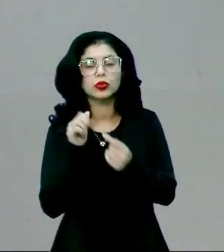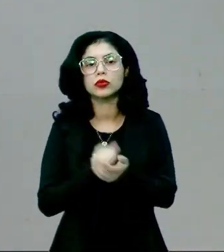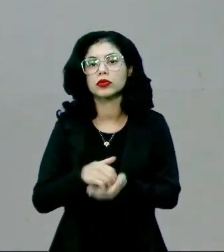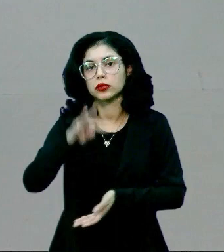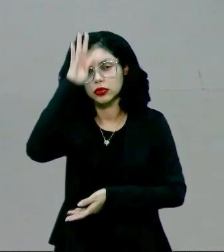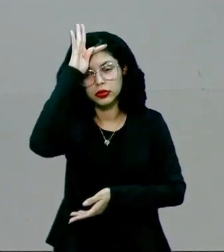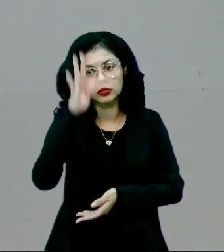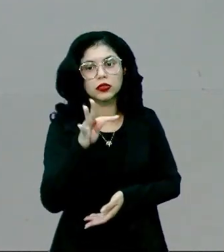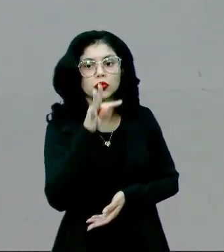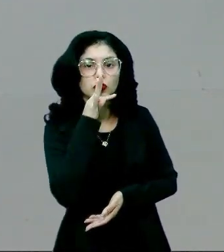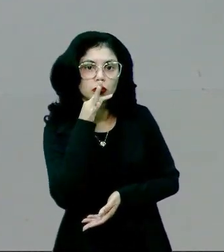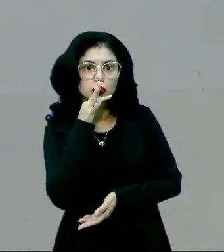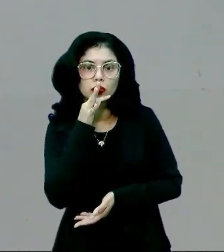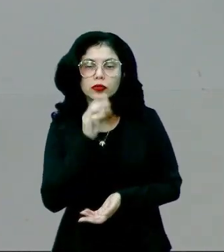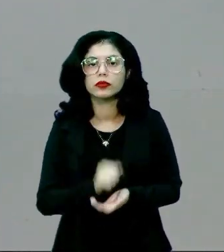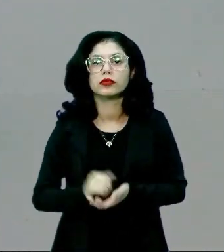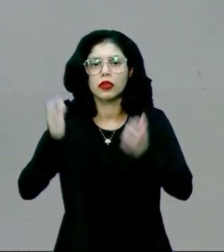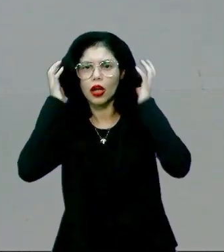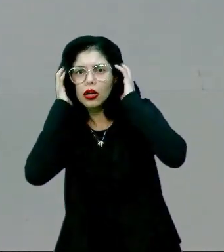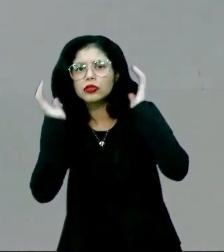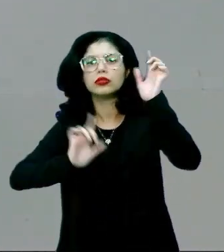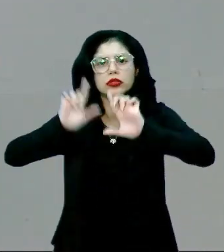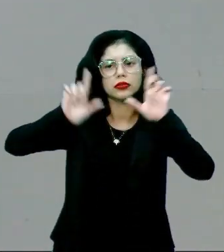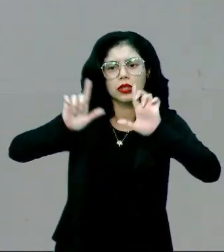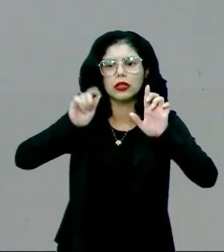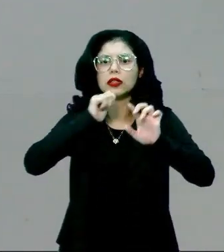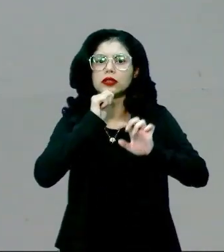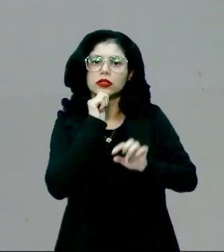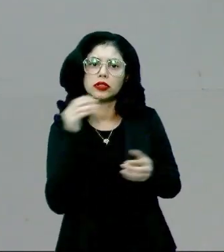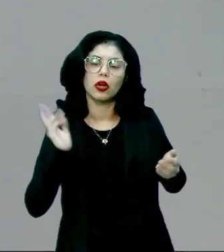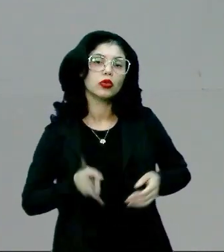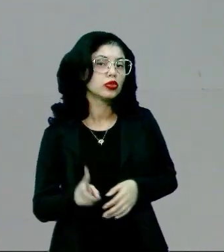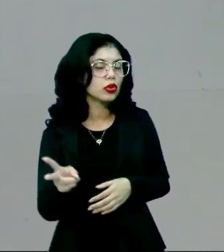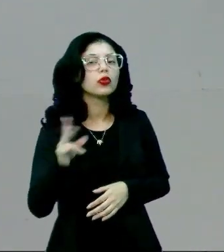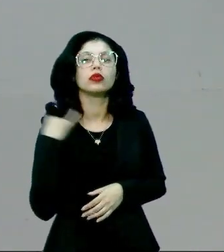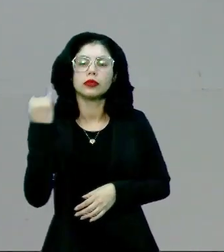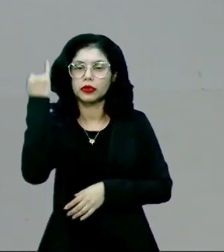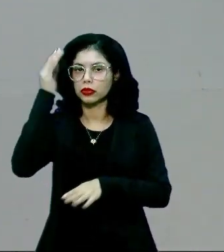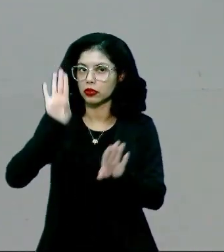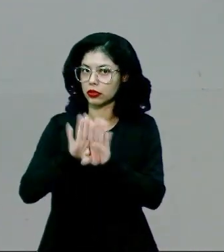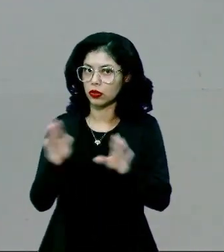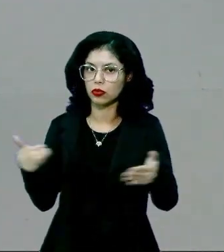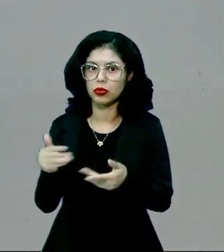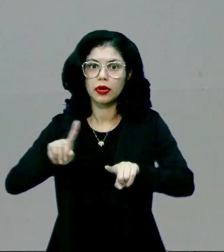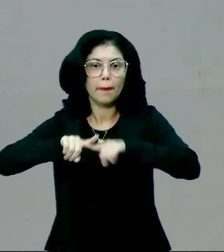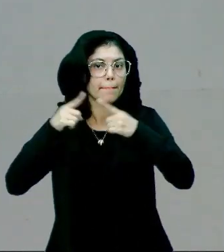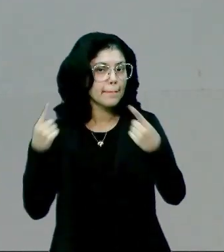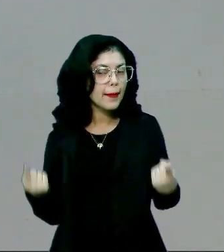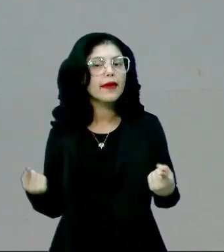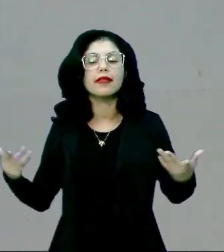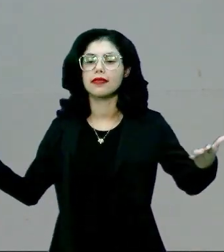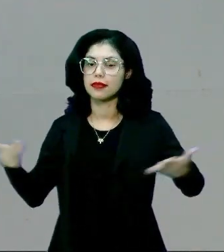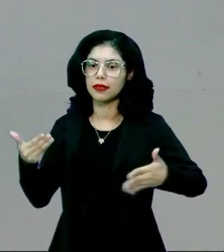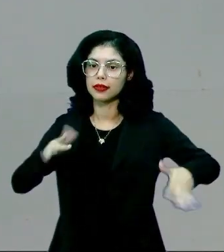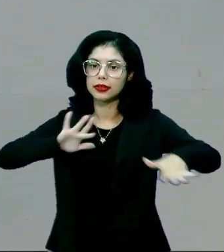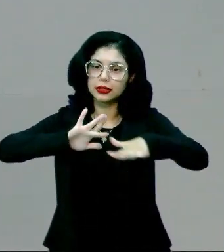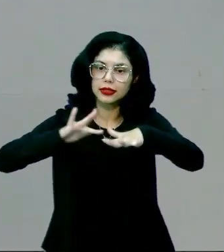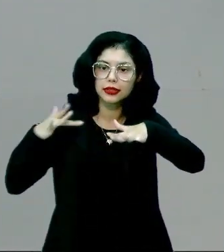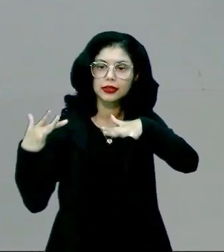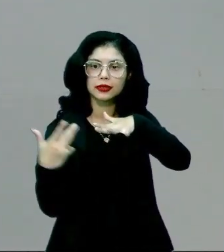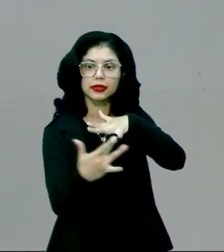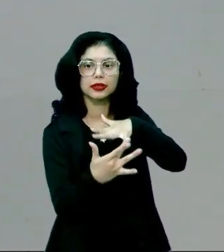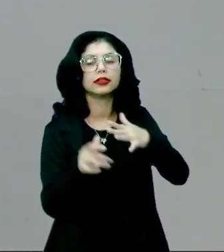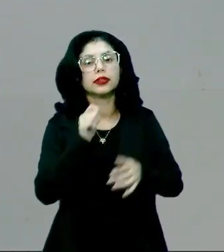tradicionais, rádio e televisão, que continuam tendo a sua importância na atualidade. Mas, hoje, as redes